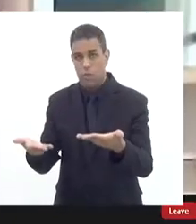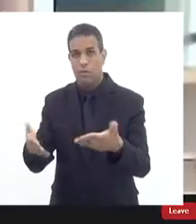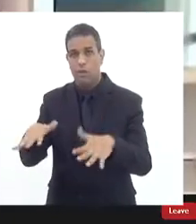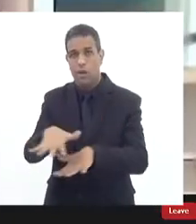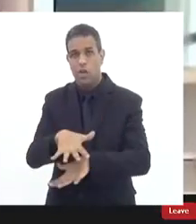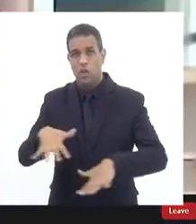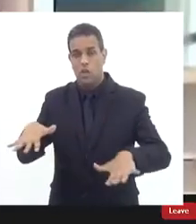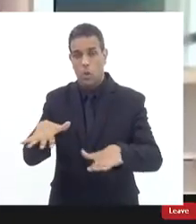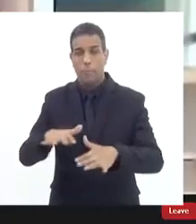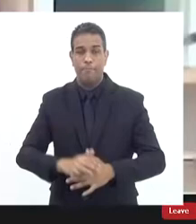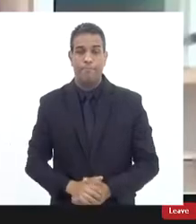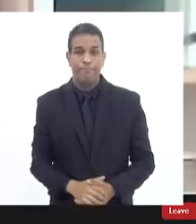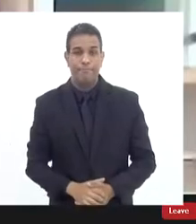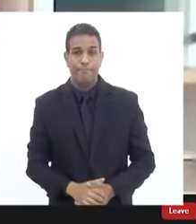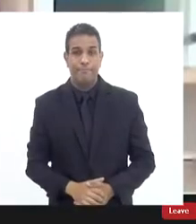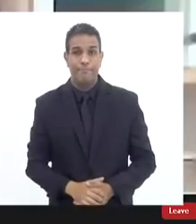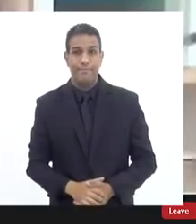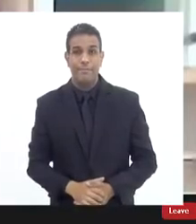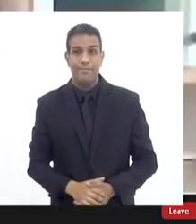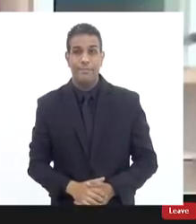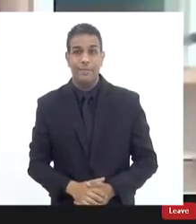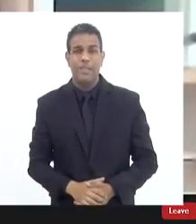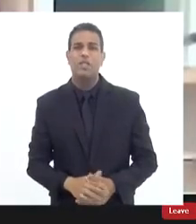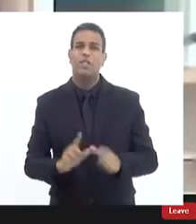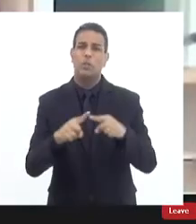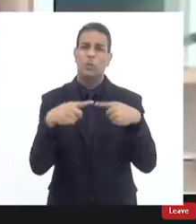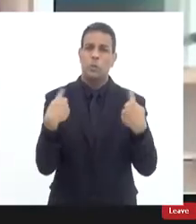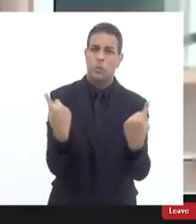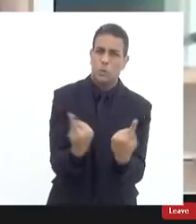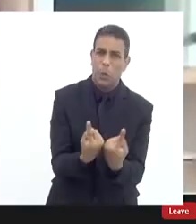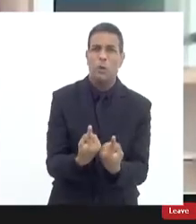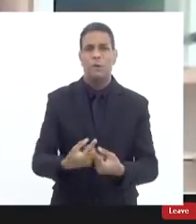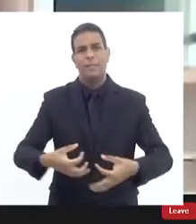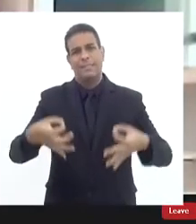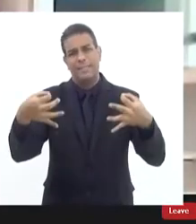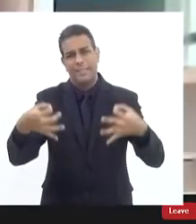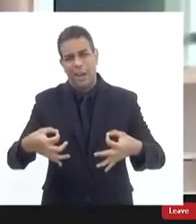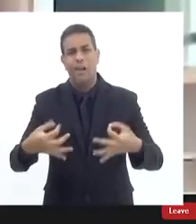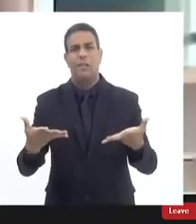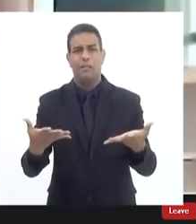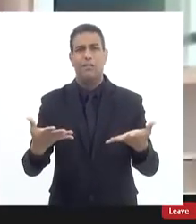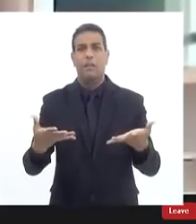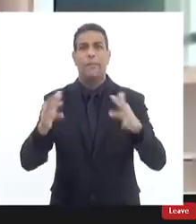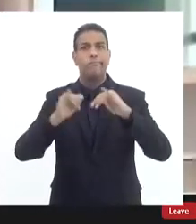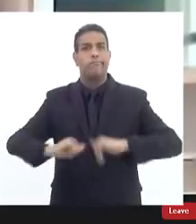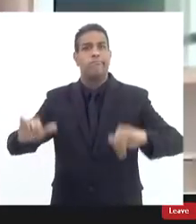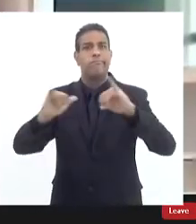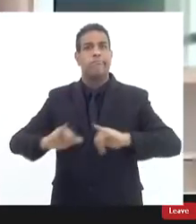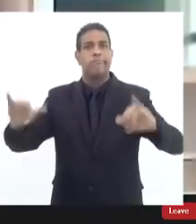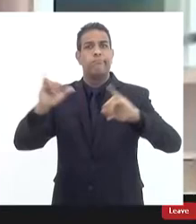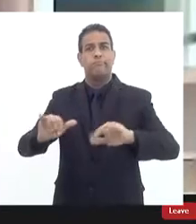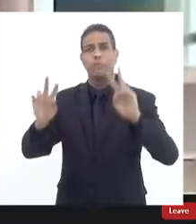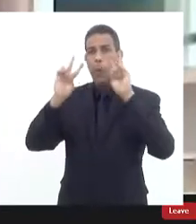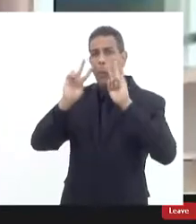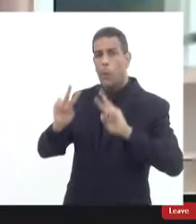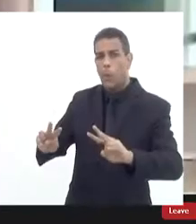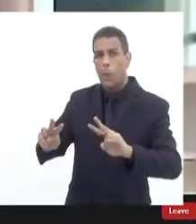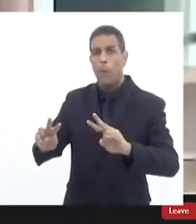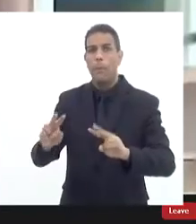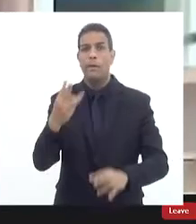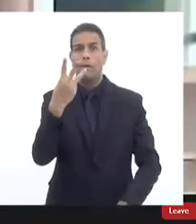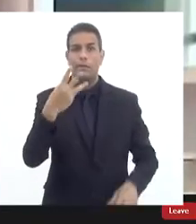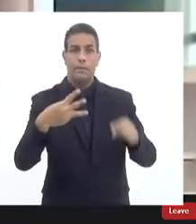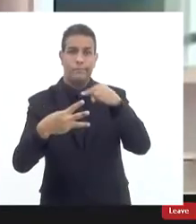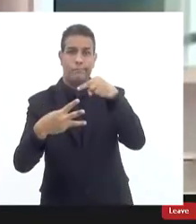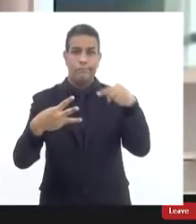ela contou com reuniões o que era evidente por conta da repercussão que o fato teve com três reuniões